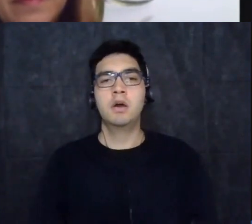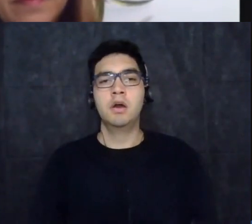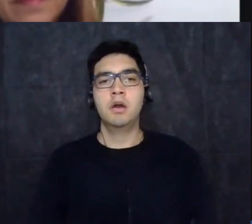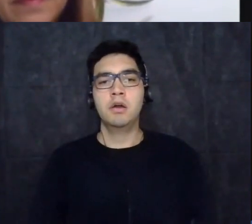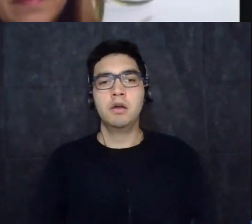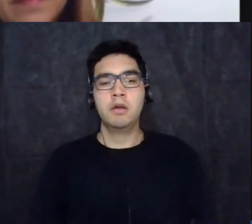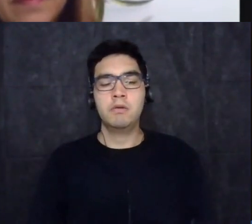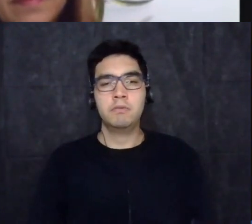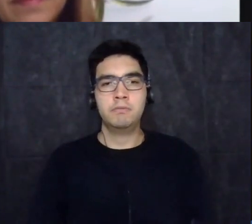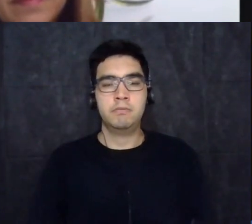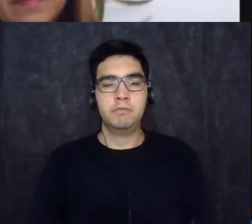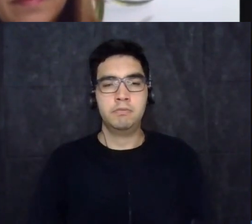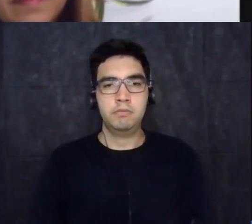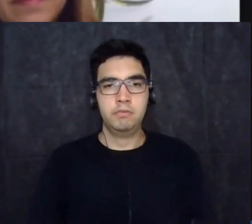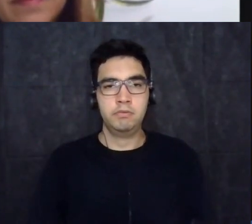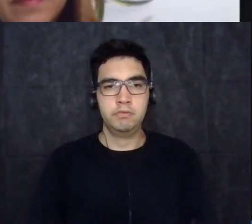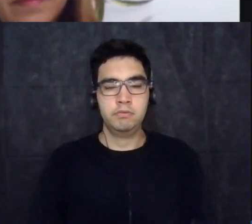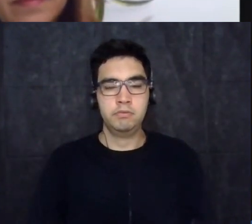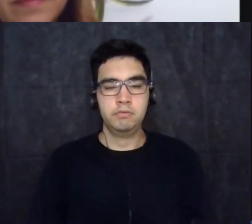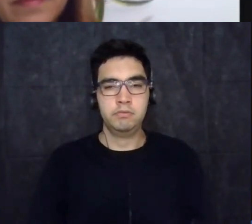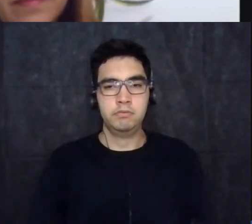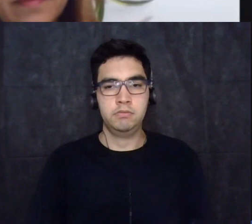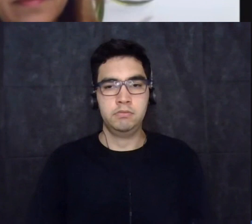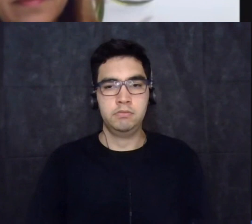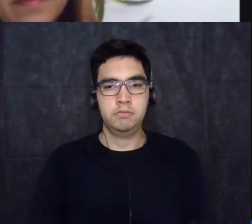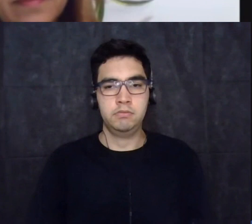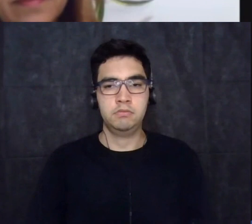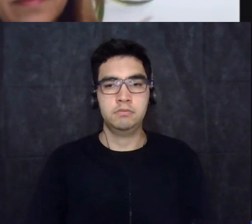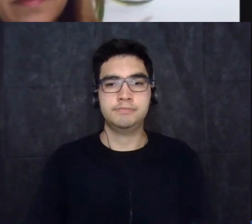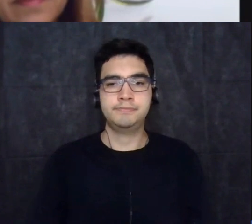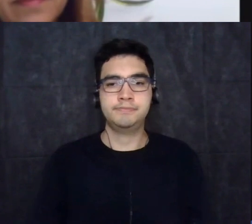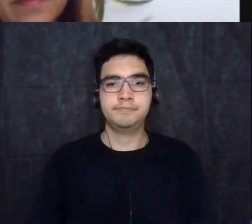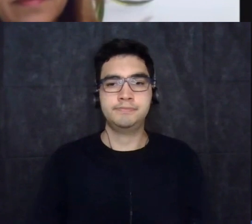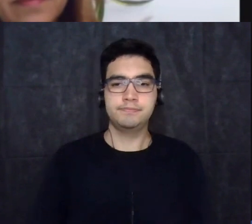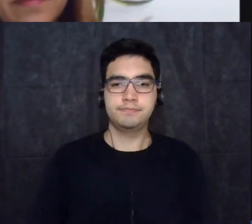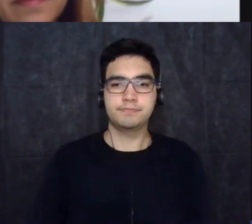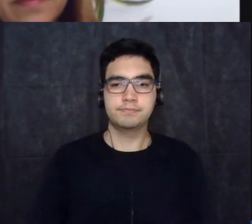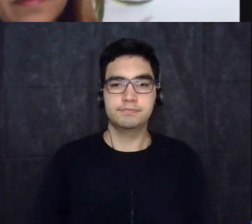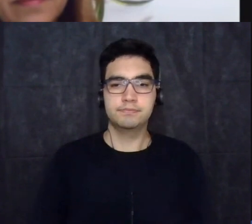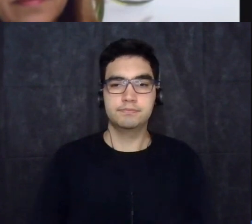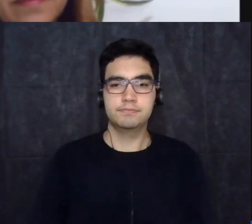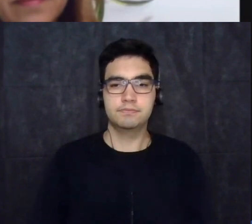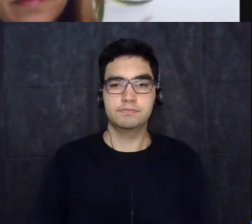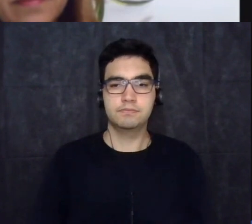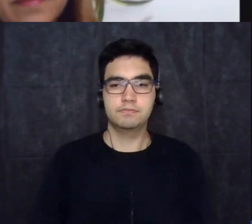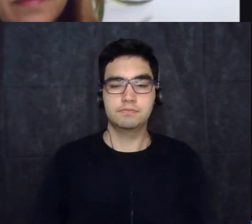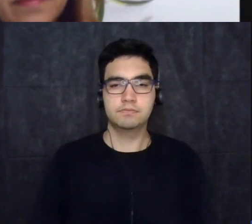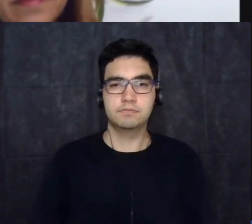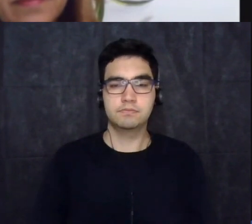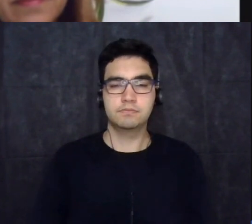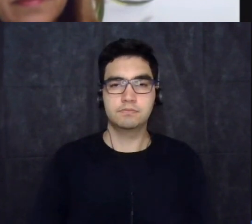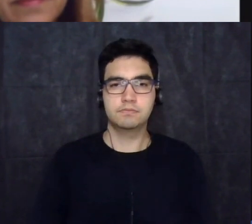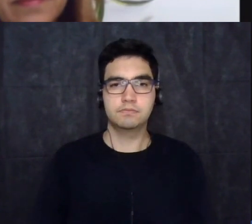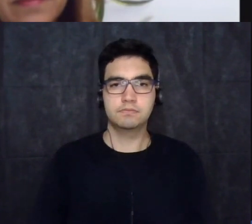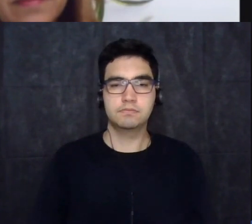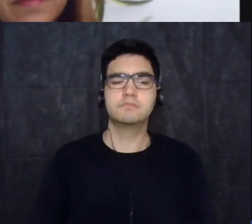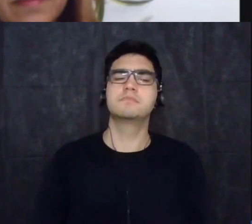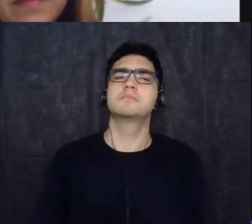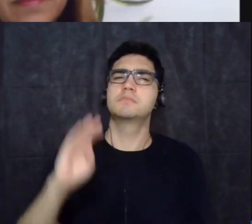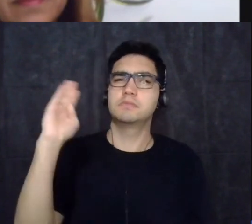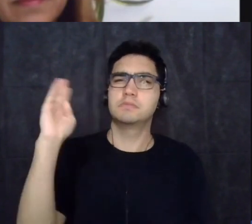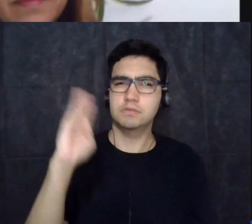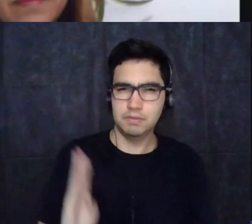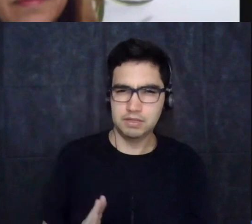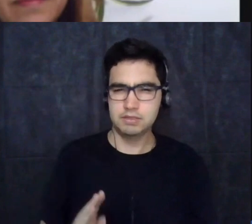quando o Brasil comentou a Lúcia na constituição de 88 colocou tal das